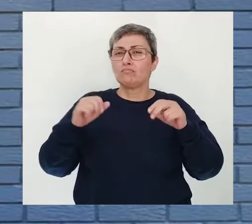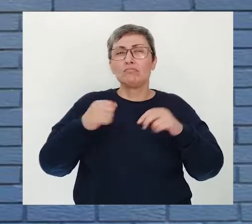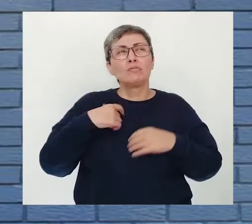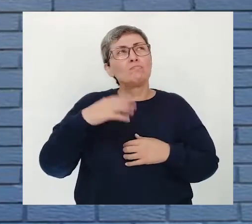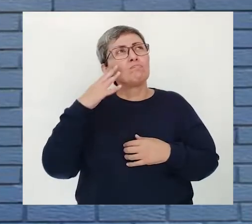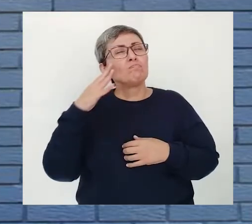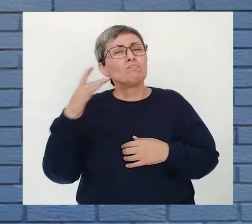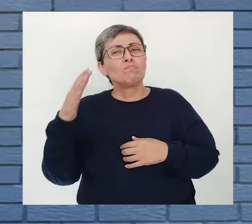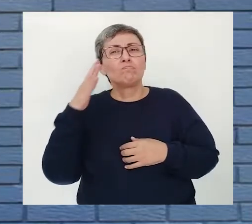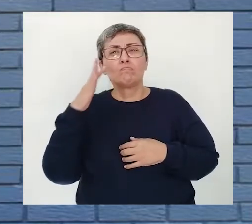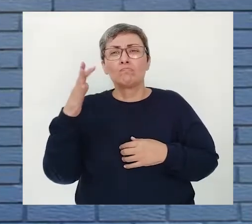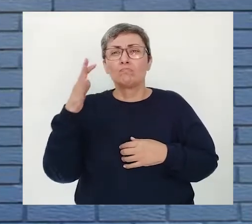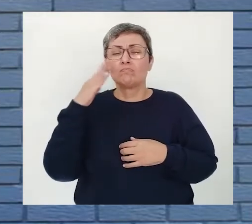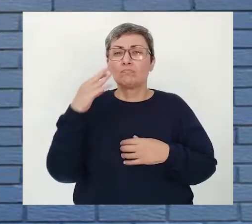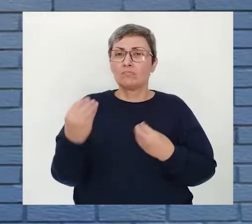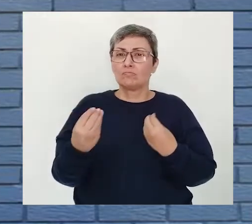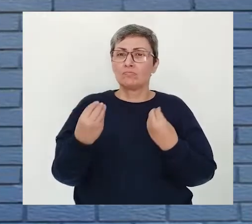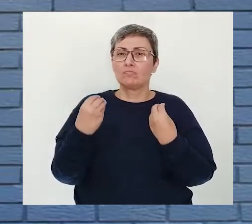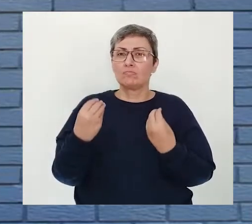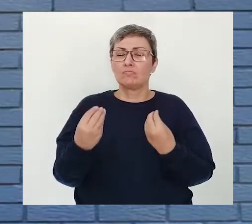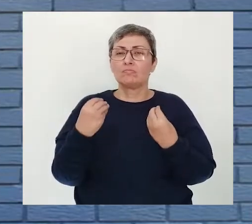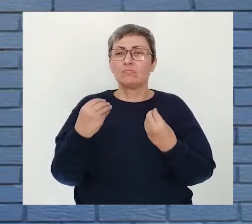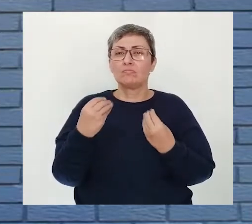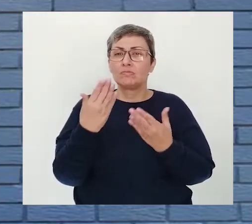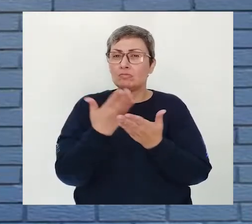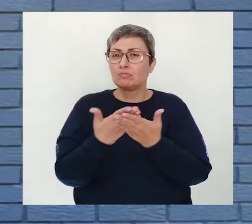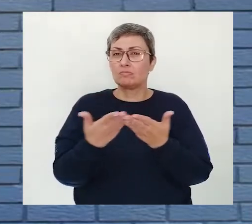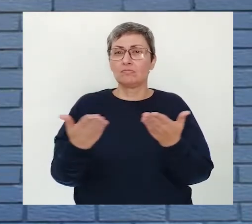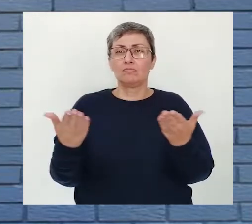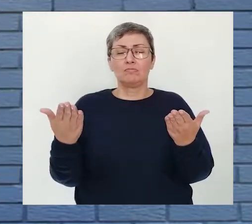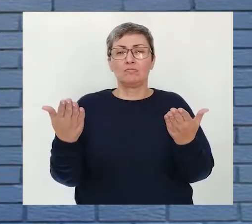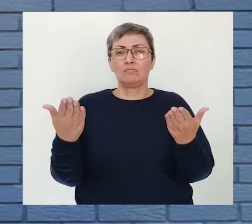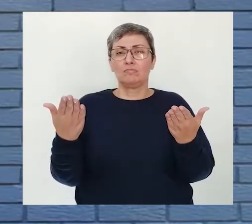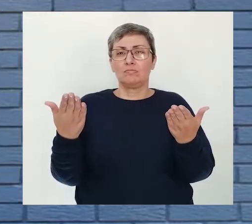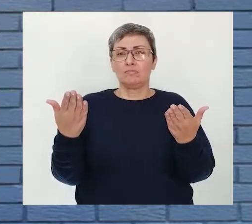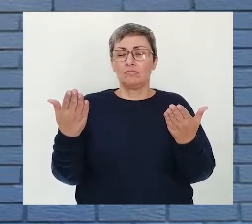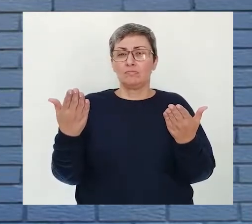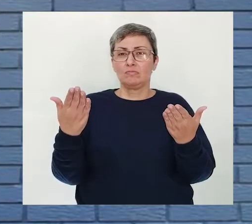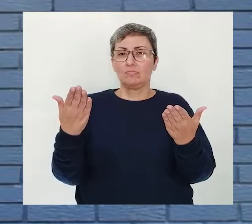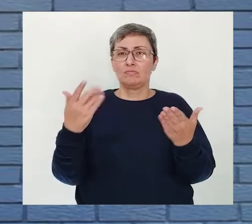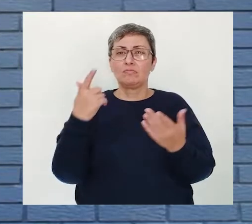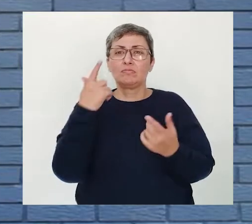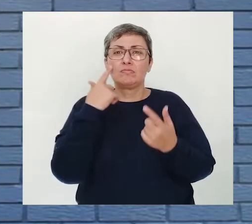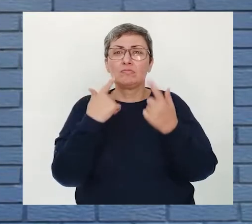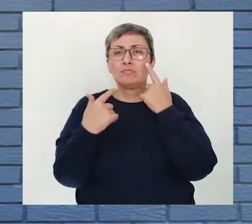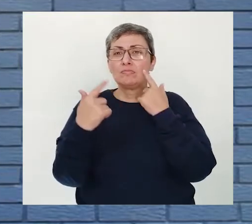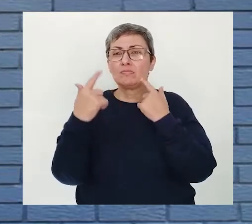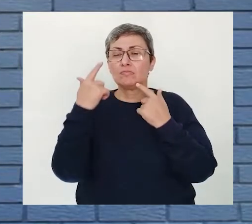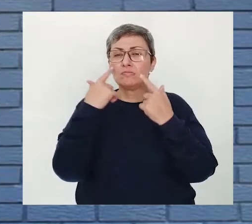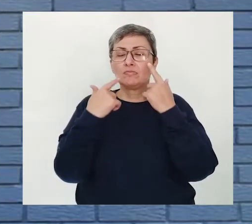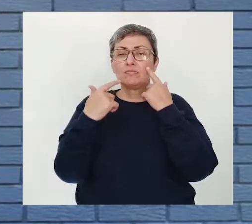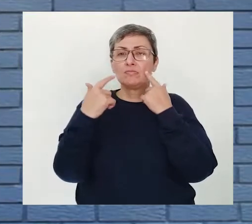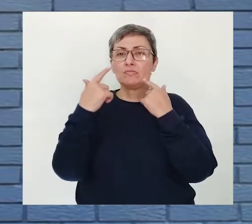imaginei Perder Chorar